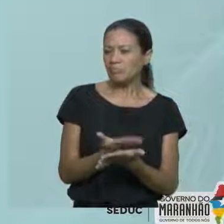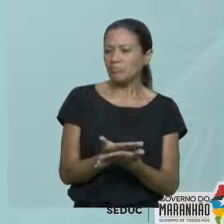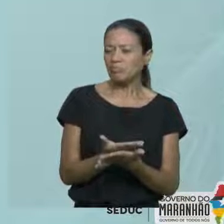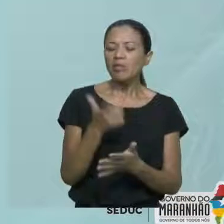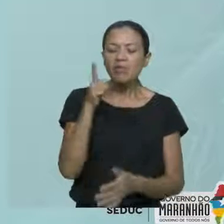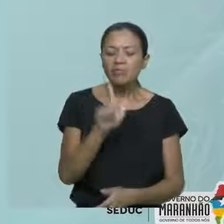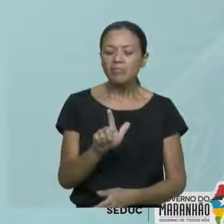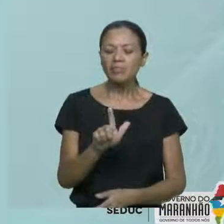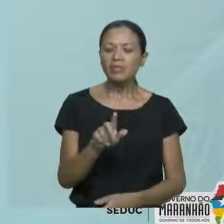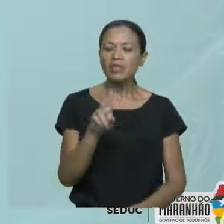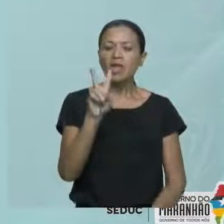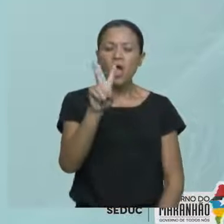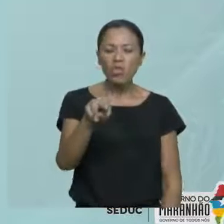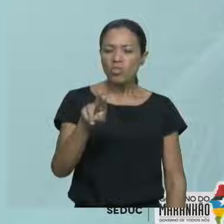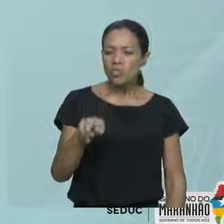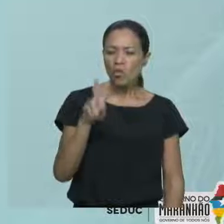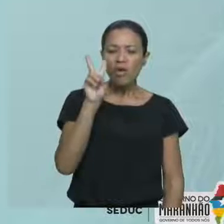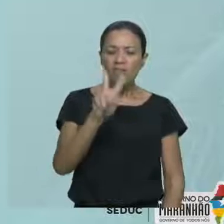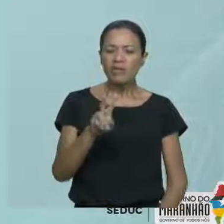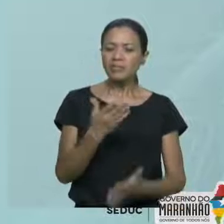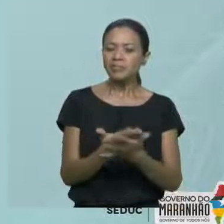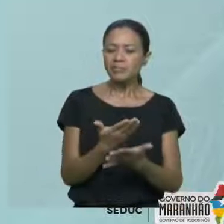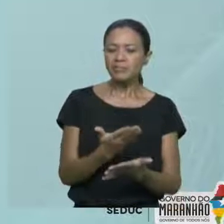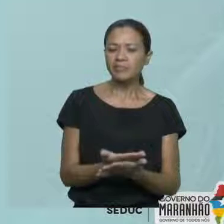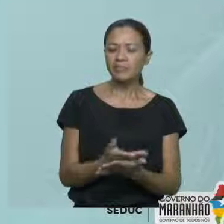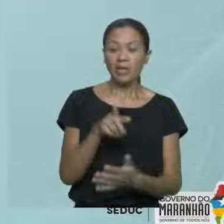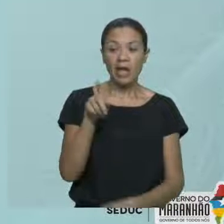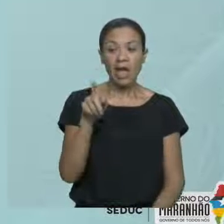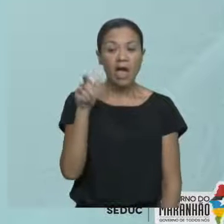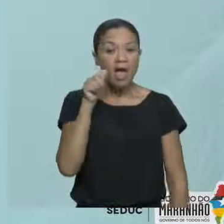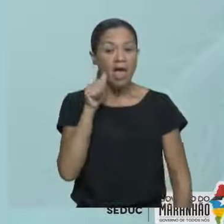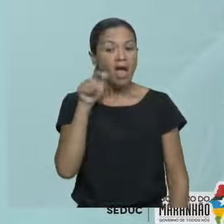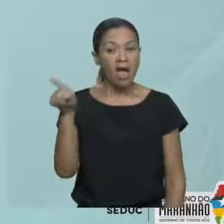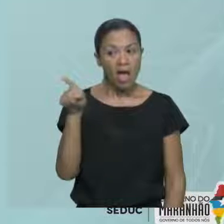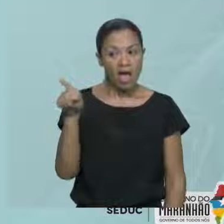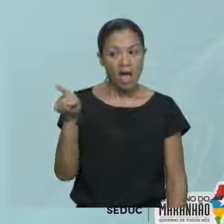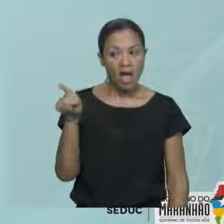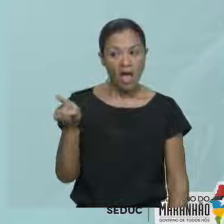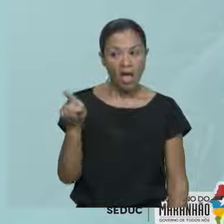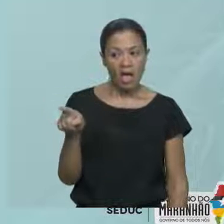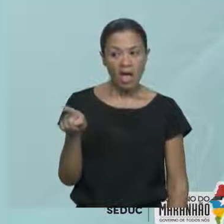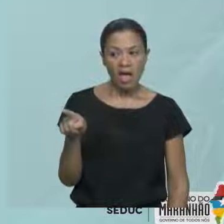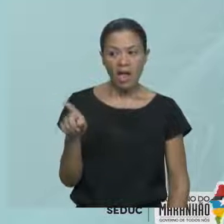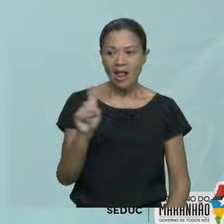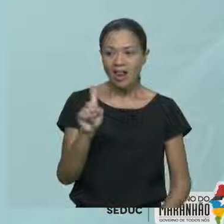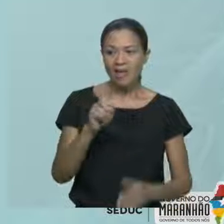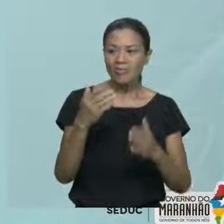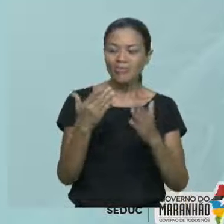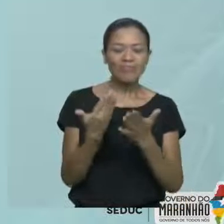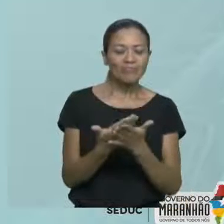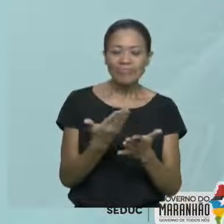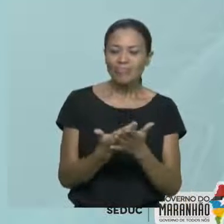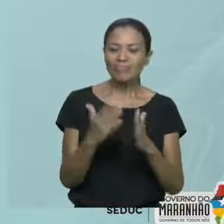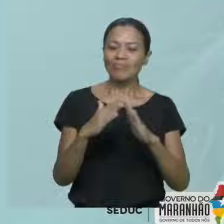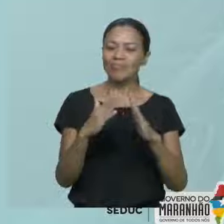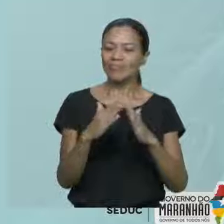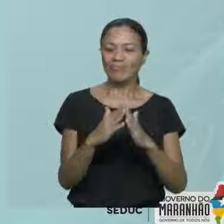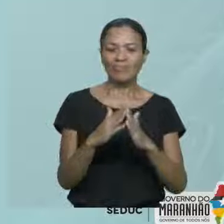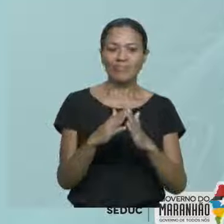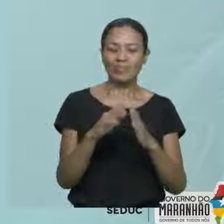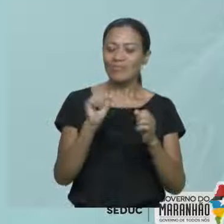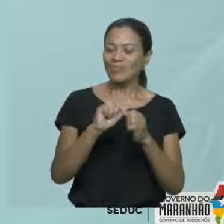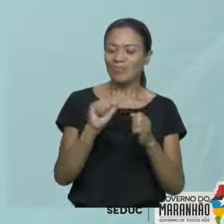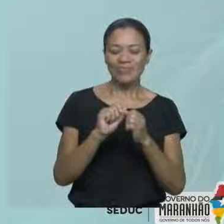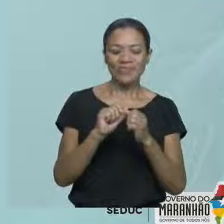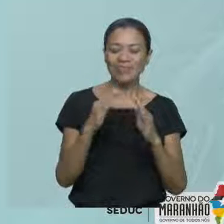Repeat. I never see her study. She doesn't do her homework. She doesn't do her homework. Seria o quê? Ela não